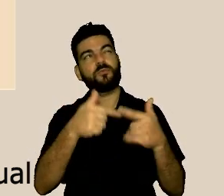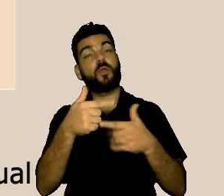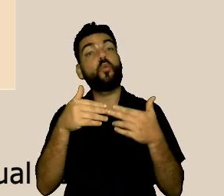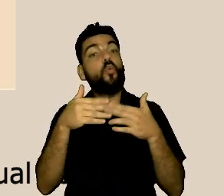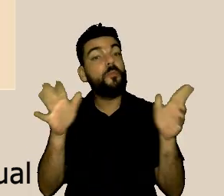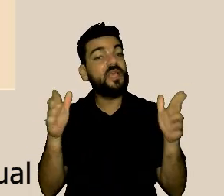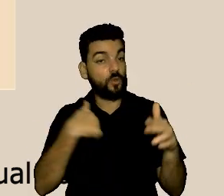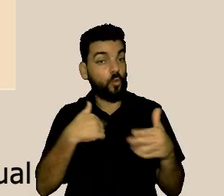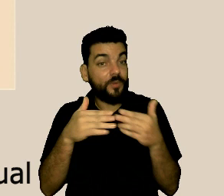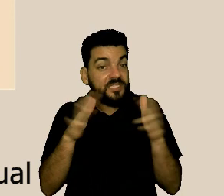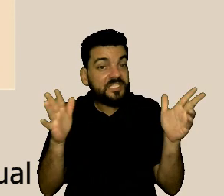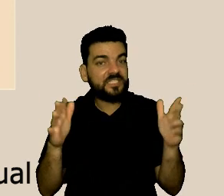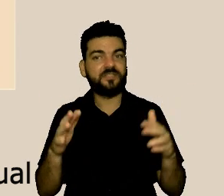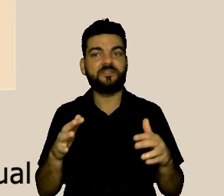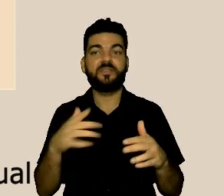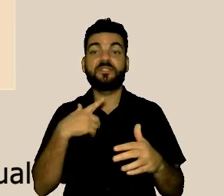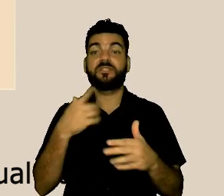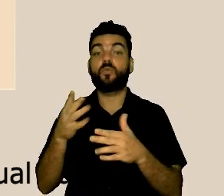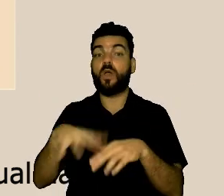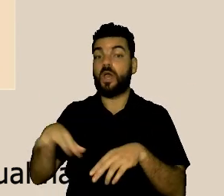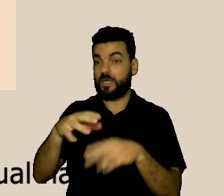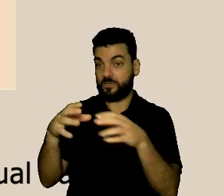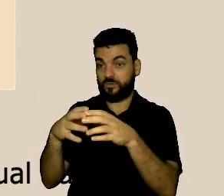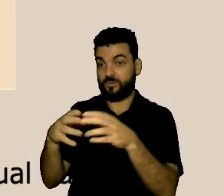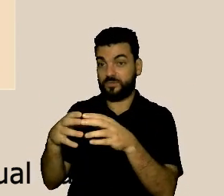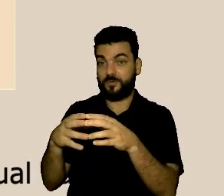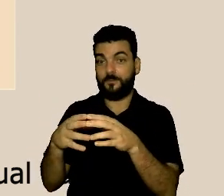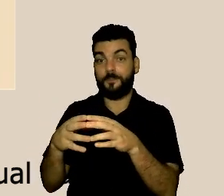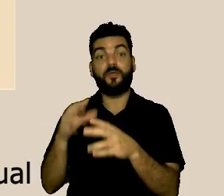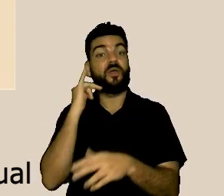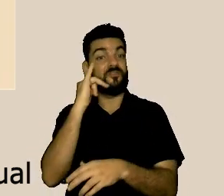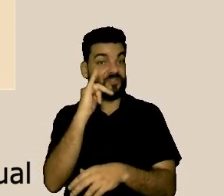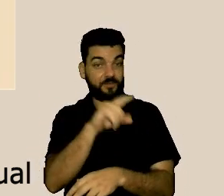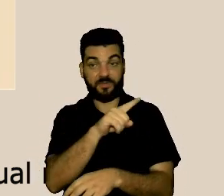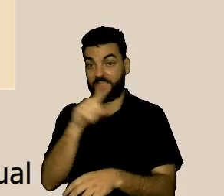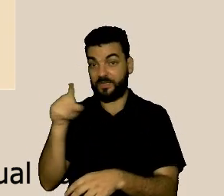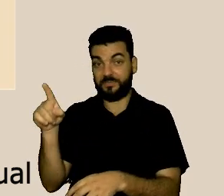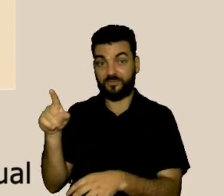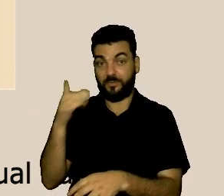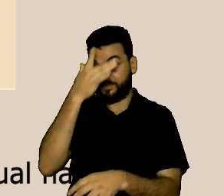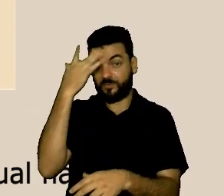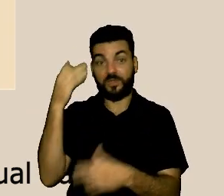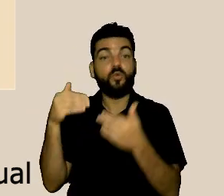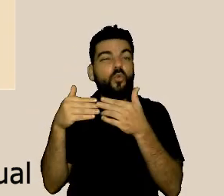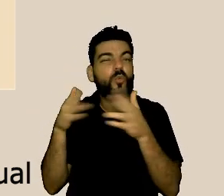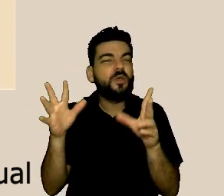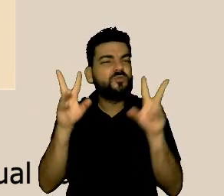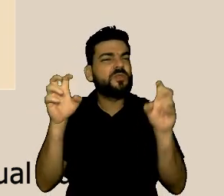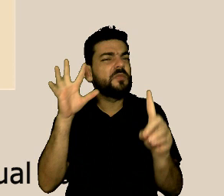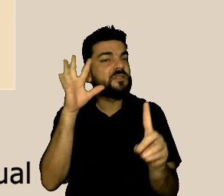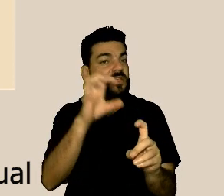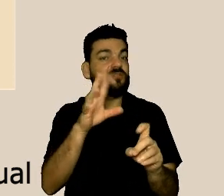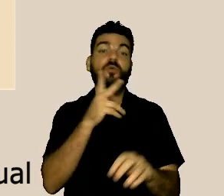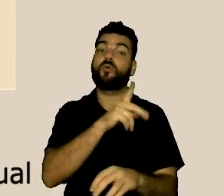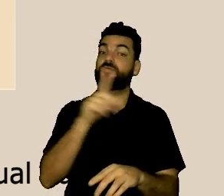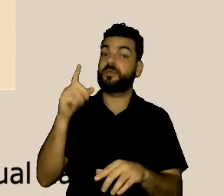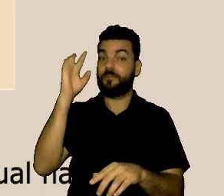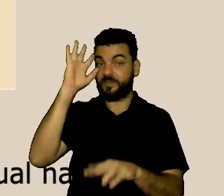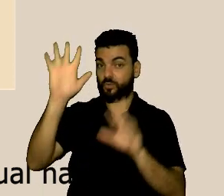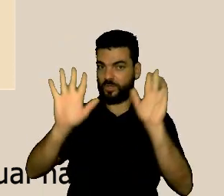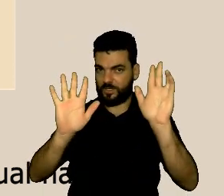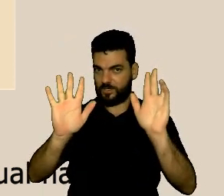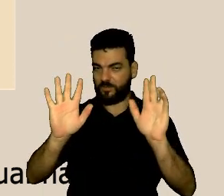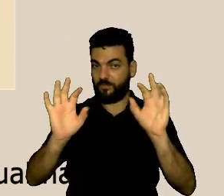minha carreira que criou ali uma sessão eu falei para as meninas e era o começo do assédio eu falei gente nós vamos fazer o seguinte